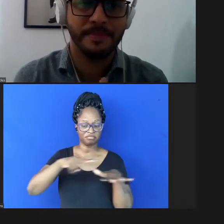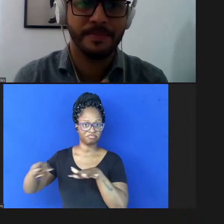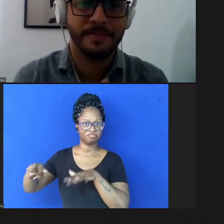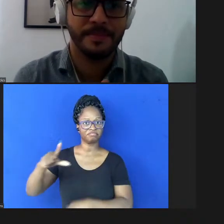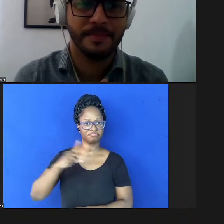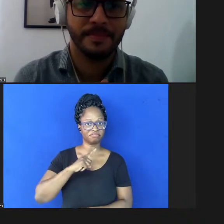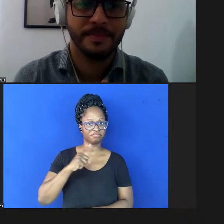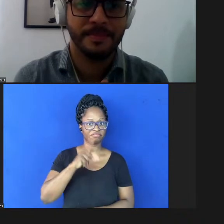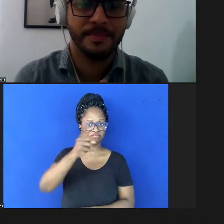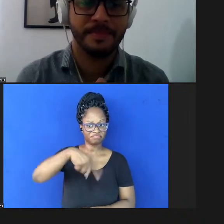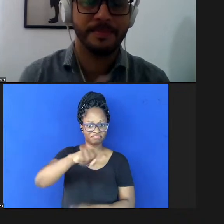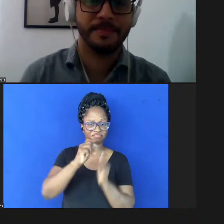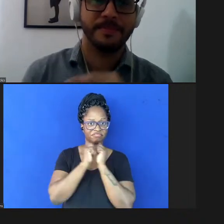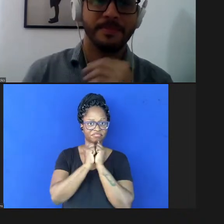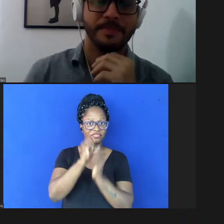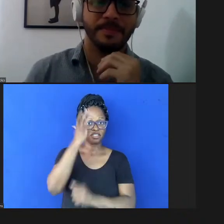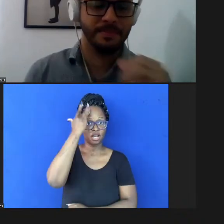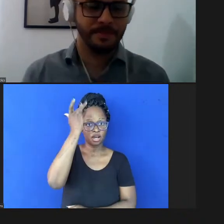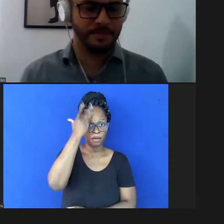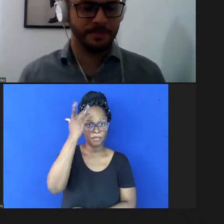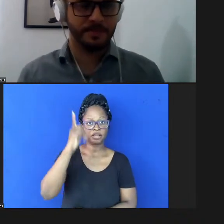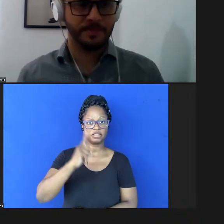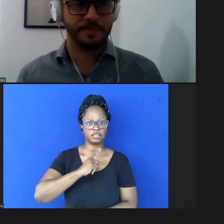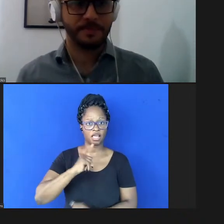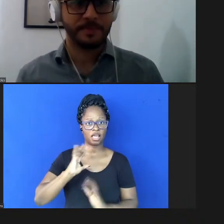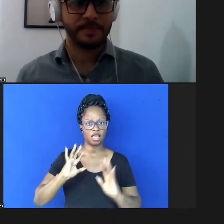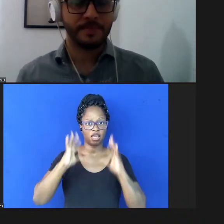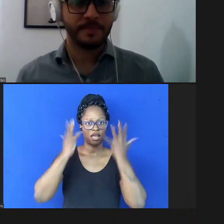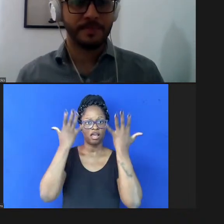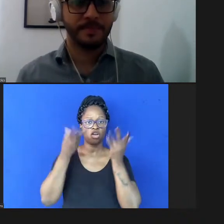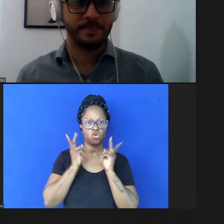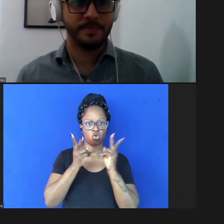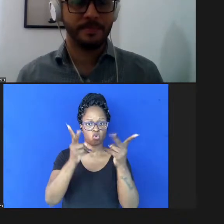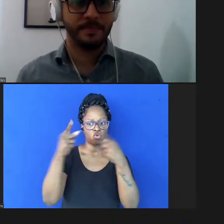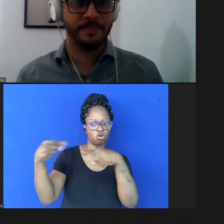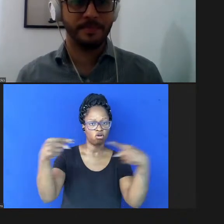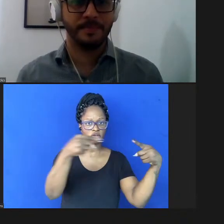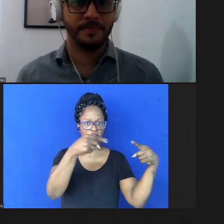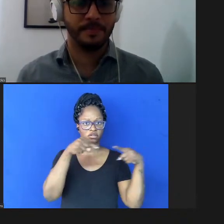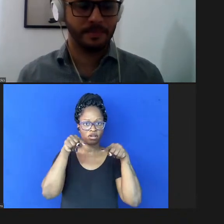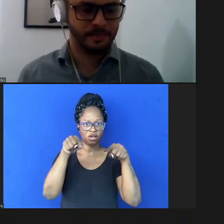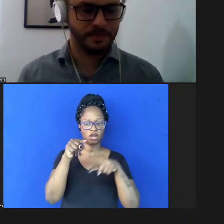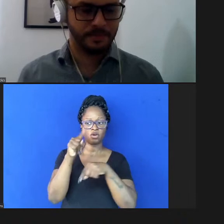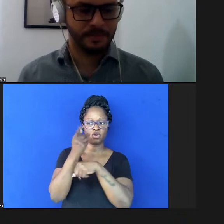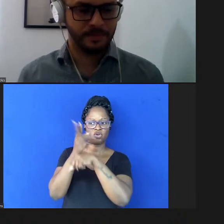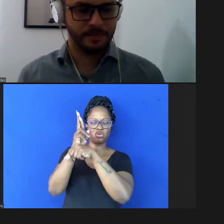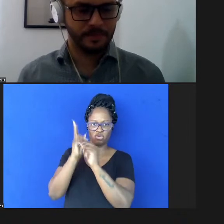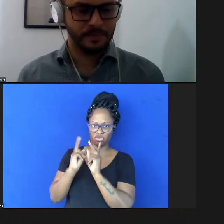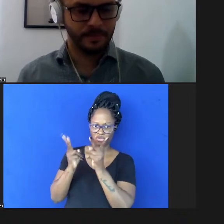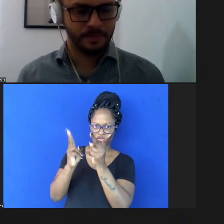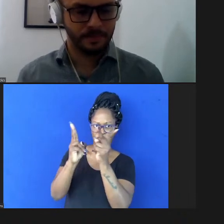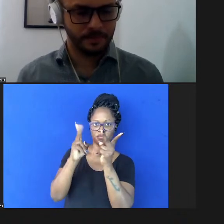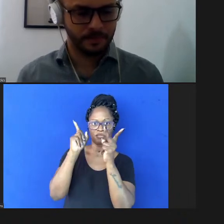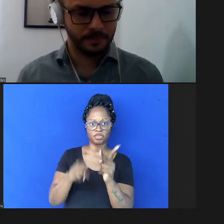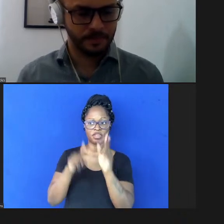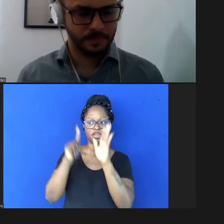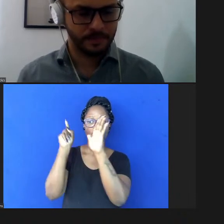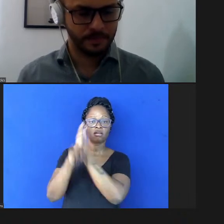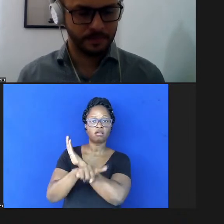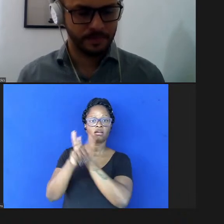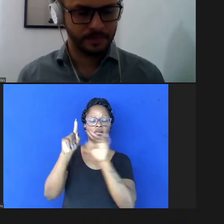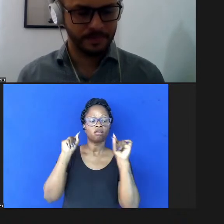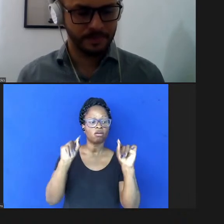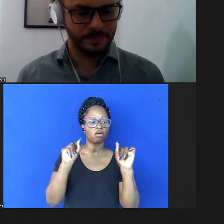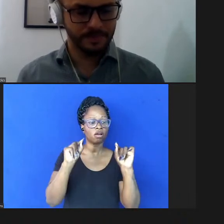estarem conosco amanhã a gente vai ter um evento que vai continuar essa discussão aí que o Bernardo trouxe que a pergunta foi